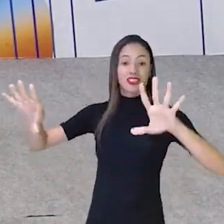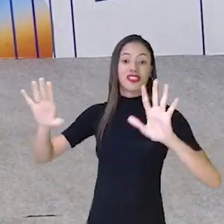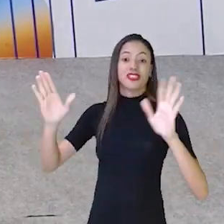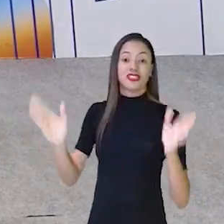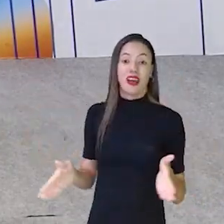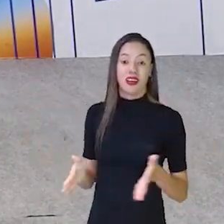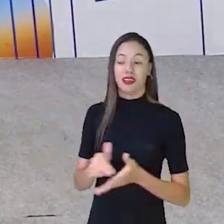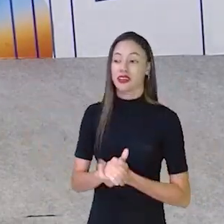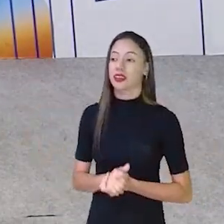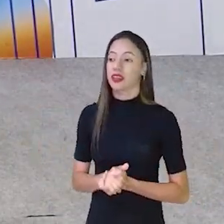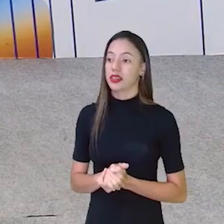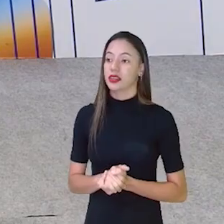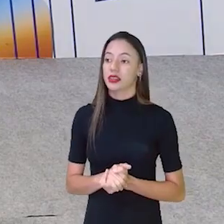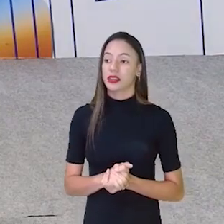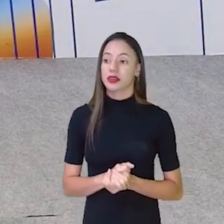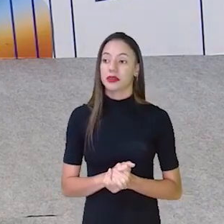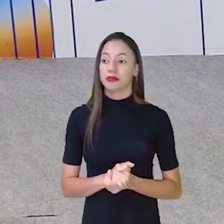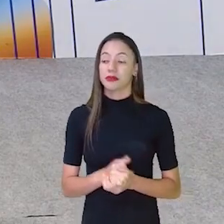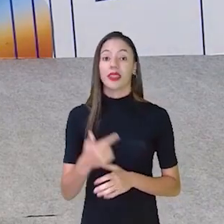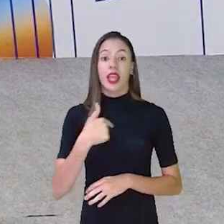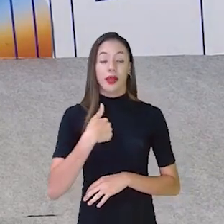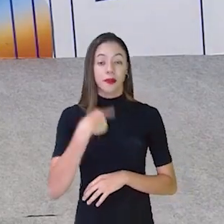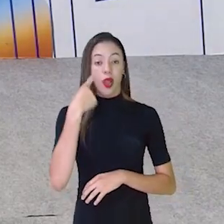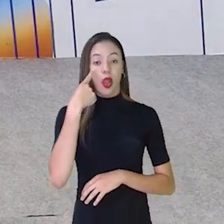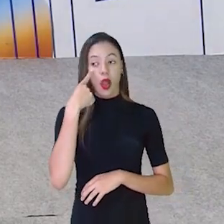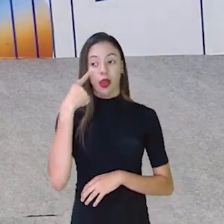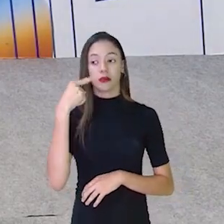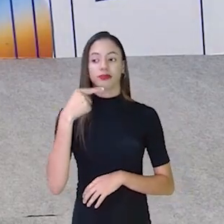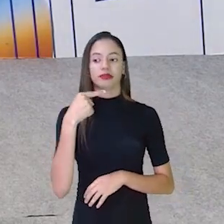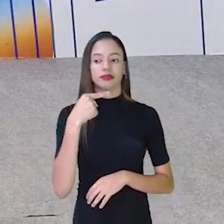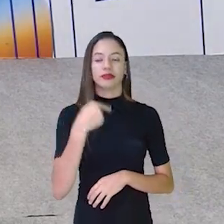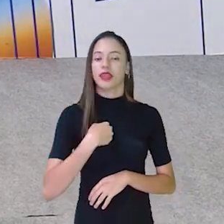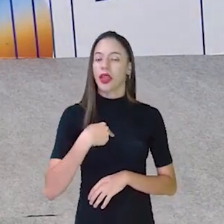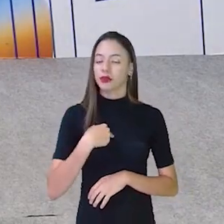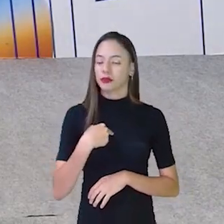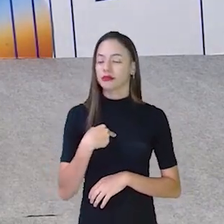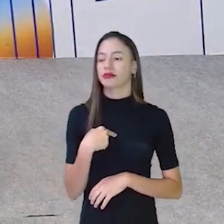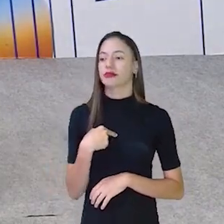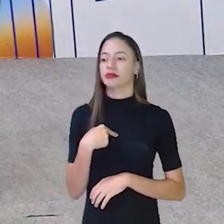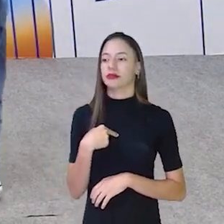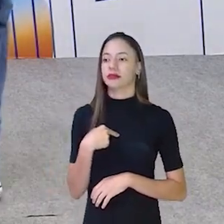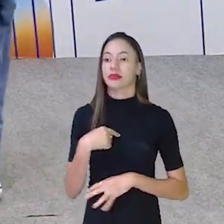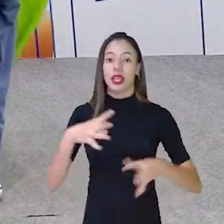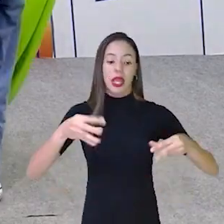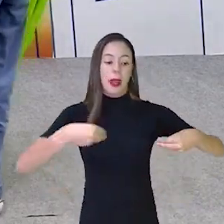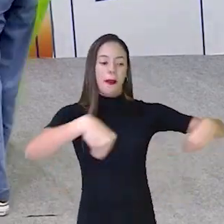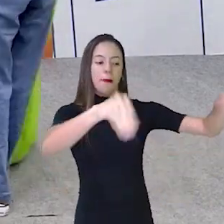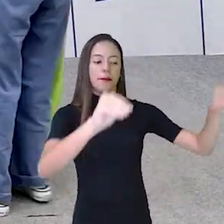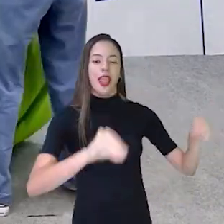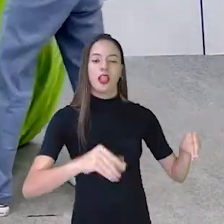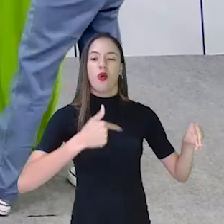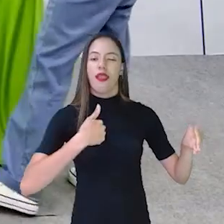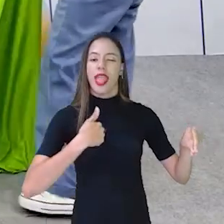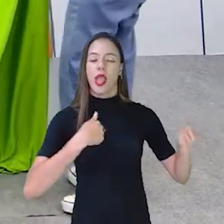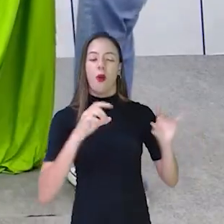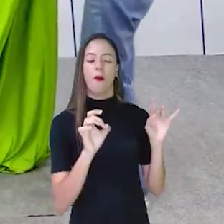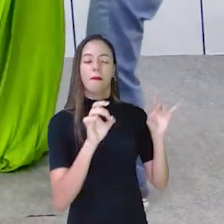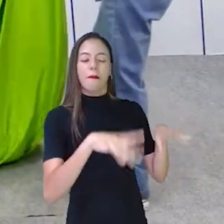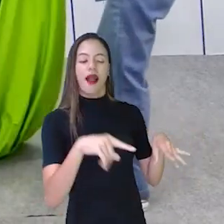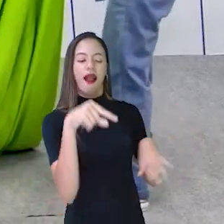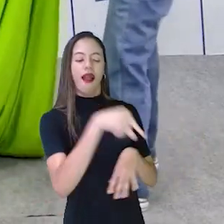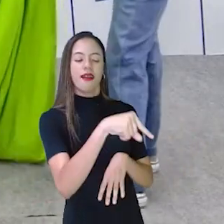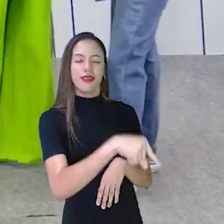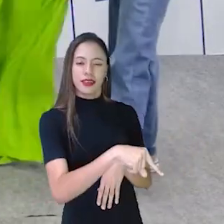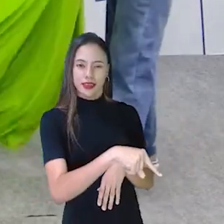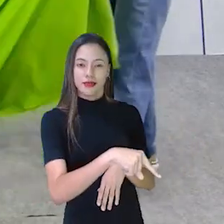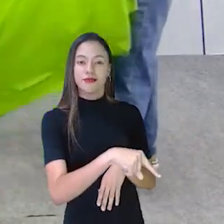Pronto. Gente. deixei. Vem pra cá, professor Janaína. Ó, eu deixei esse pano aí de propósito. Sabe, Agora a faz